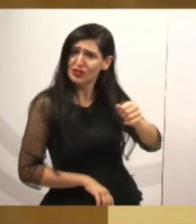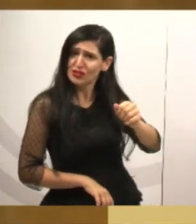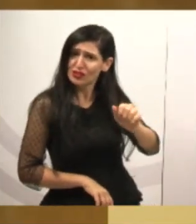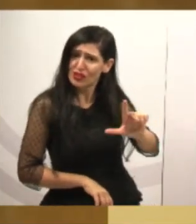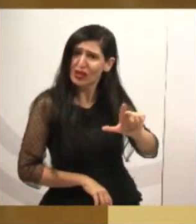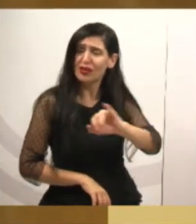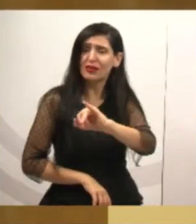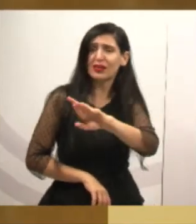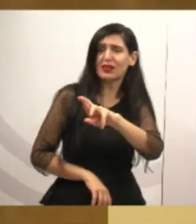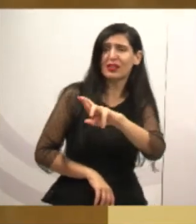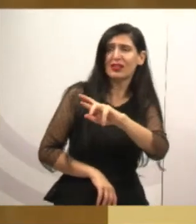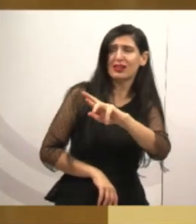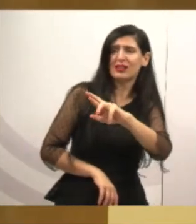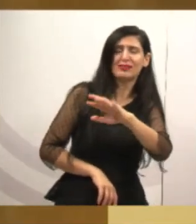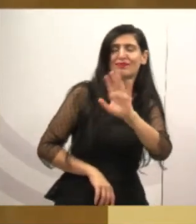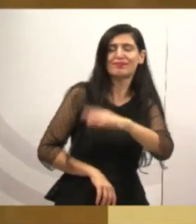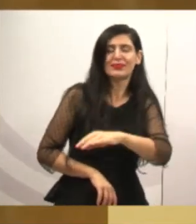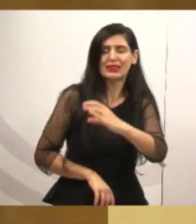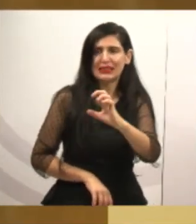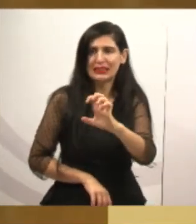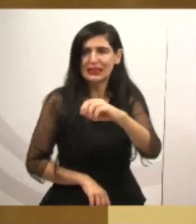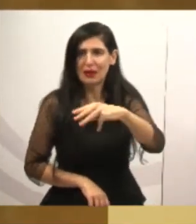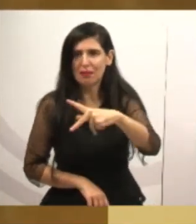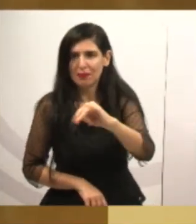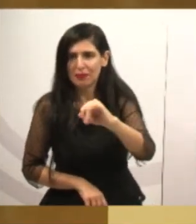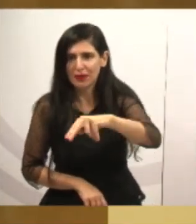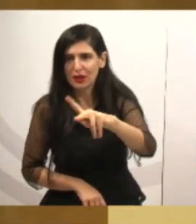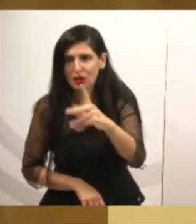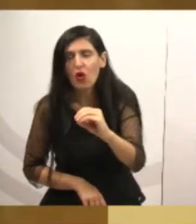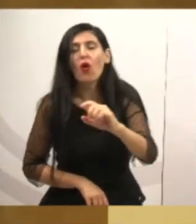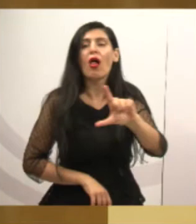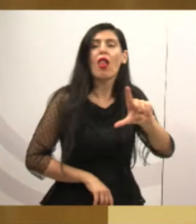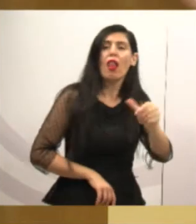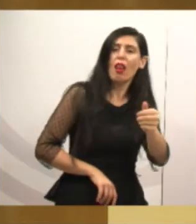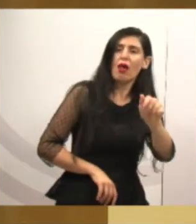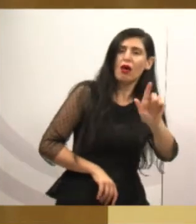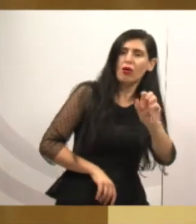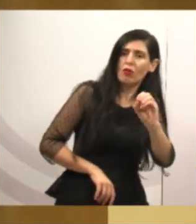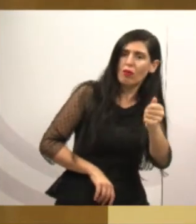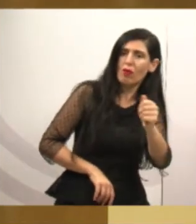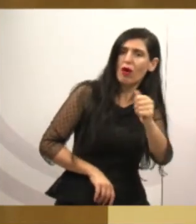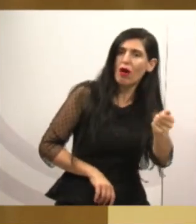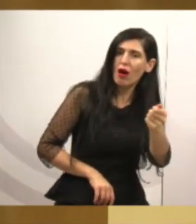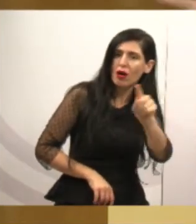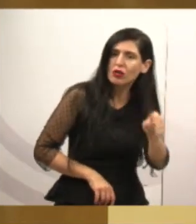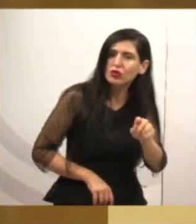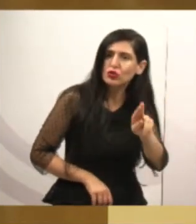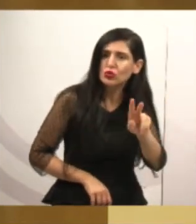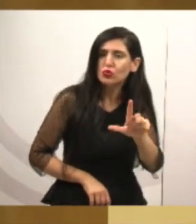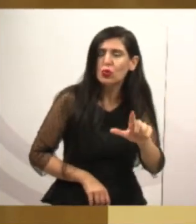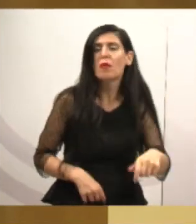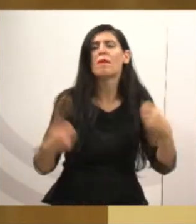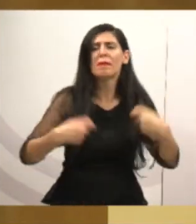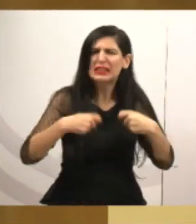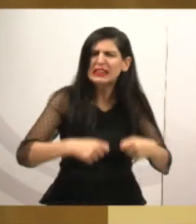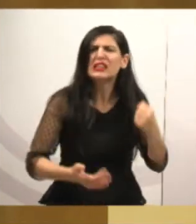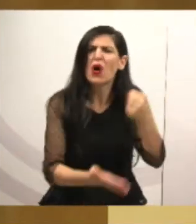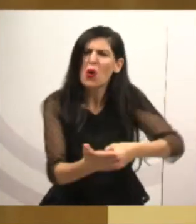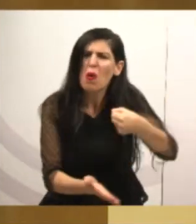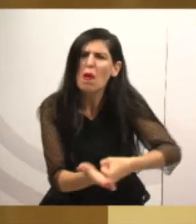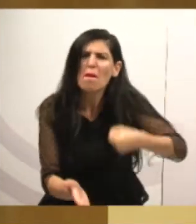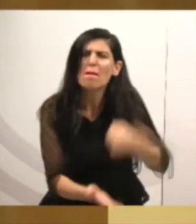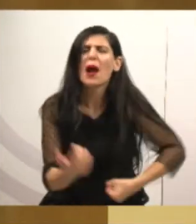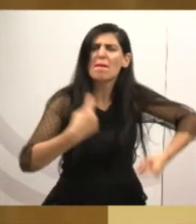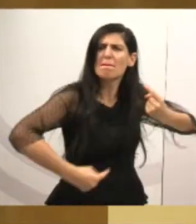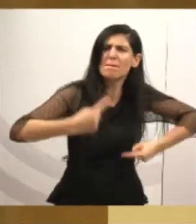Quem mora está lá, Valmir, na ocupação do Lago Azul 2, não vai cobrar? Claro que tem que cobrar mesmo. Tem que ter unidade do povo e da população.